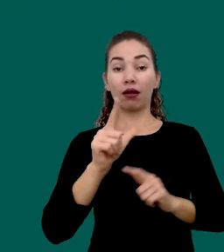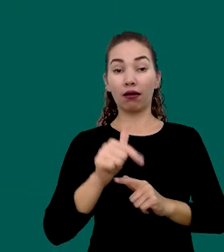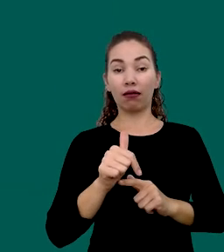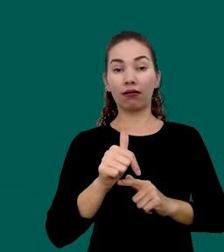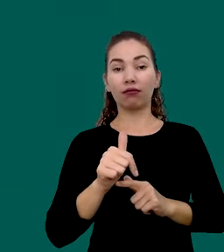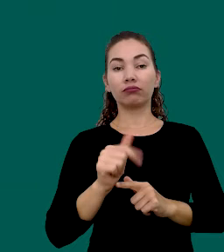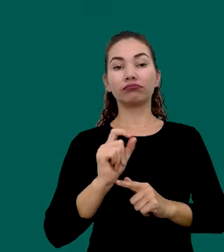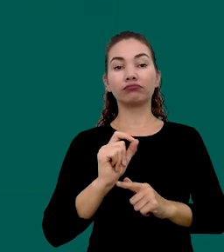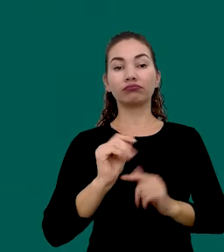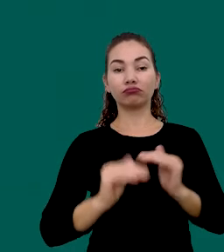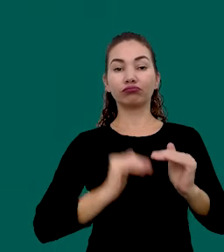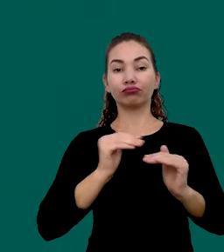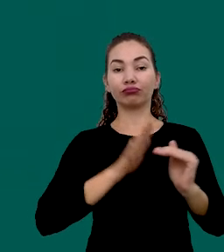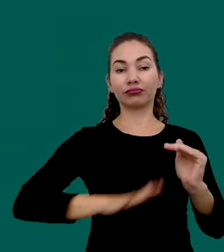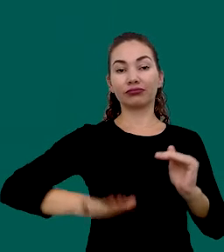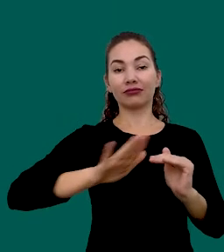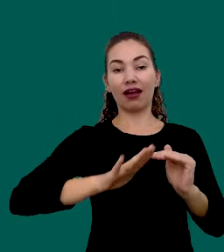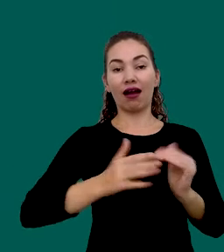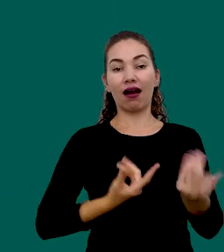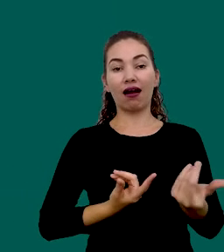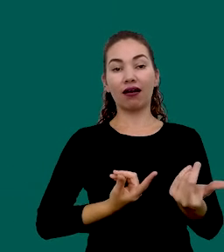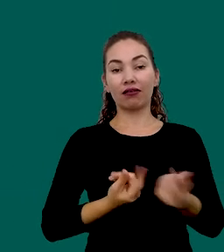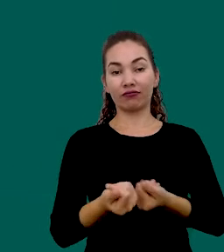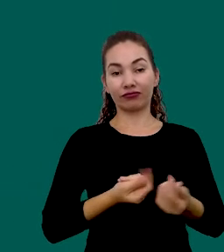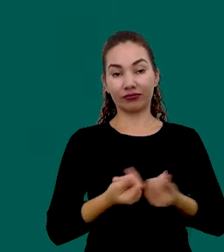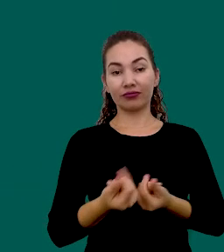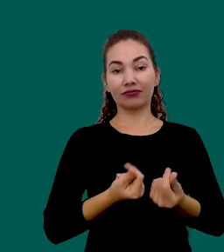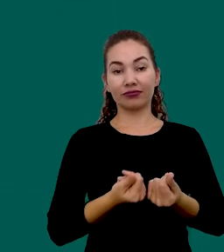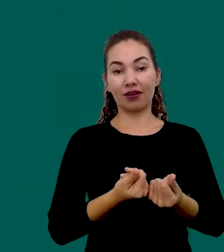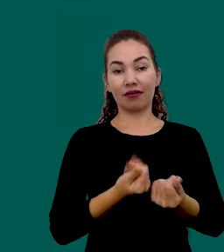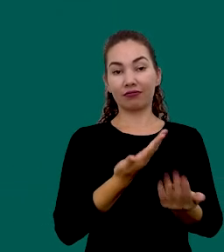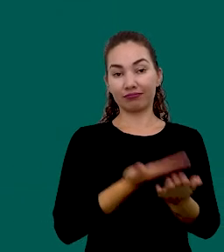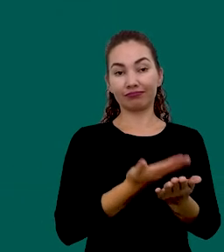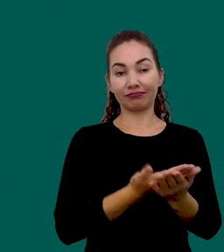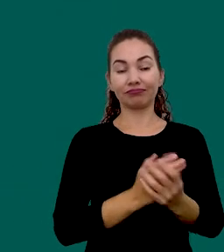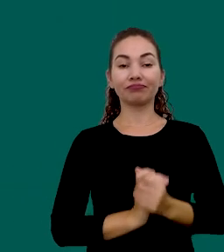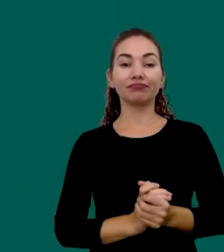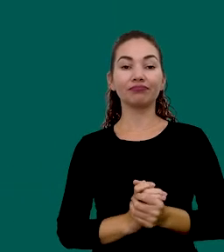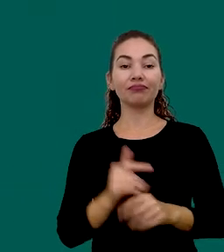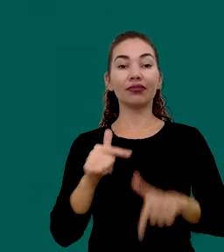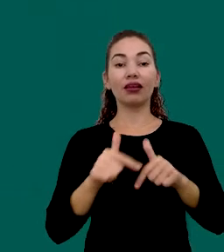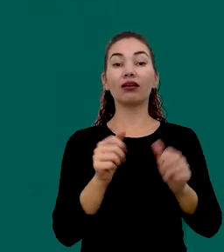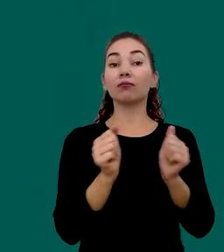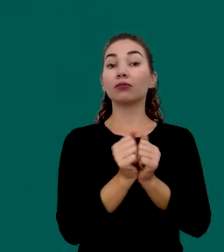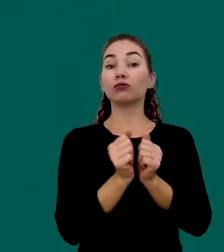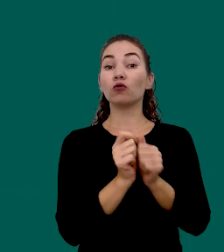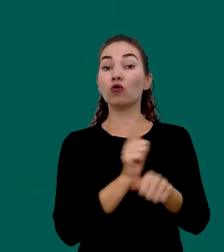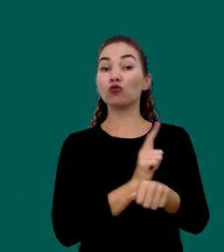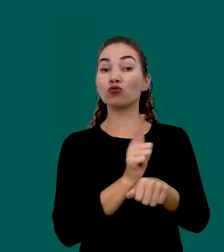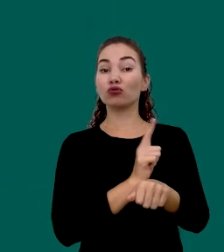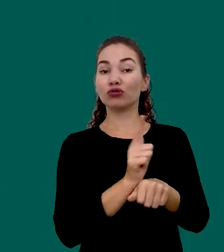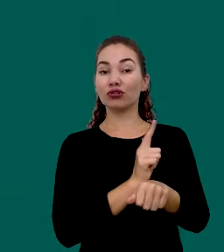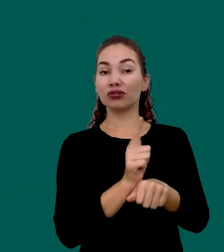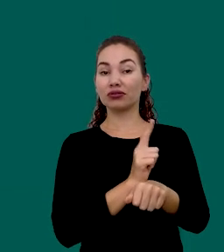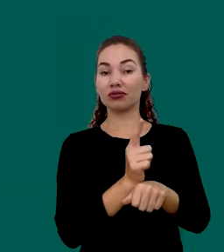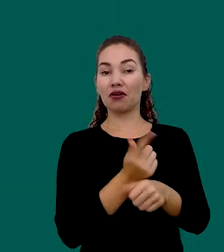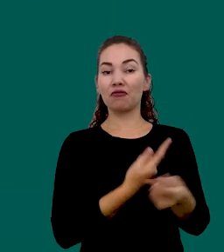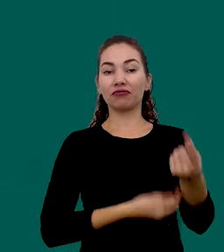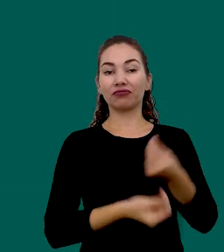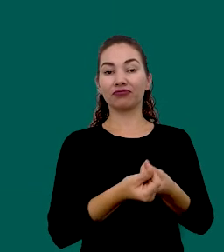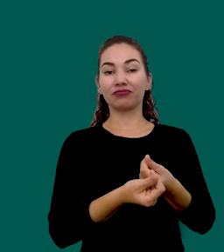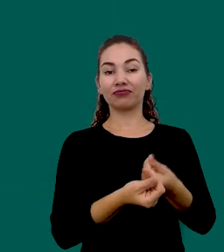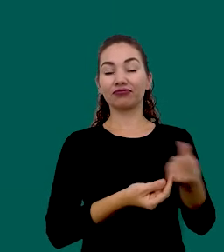estudos Na área financeira Eu atuo juntamente ao curso De gestão financeira Aqui na